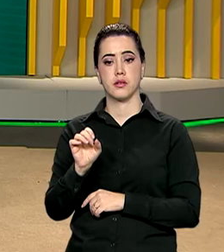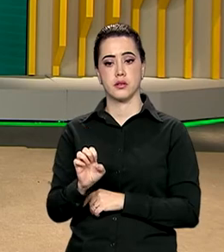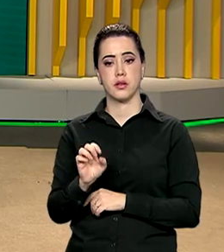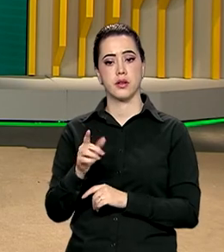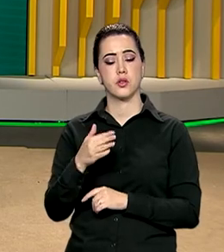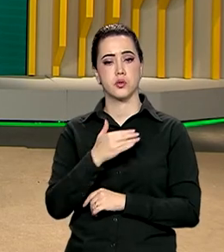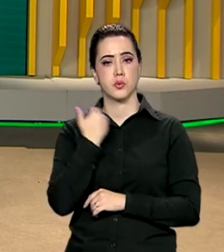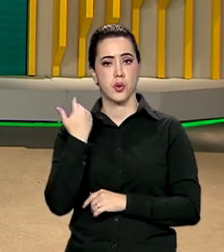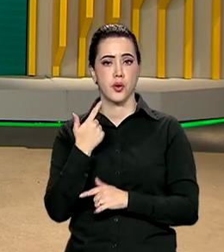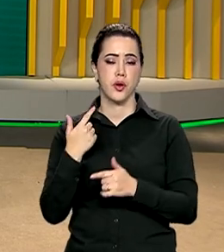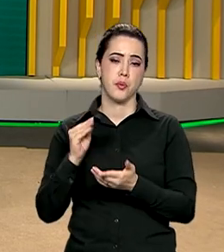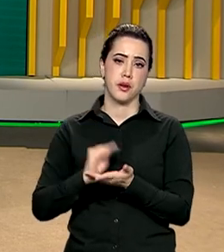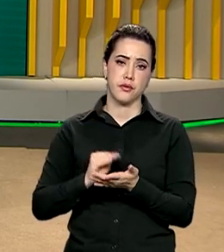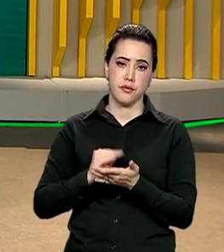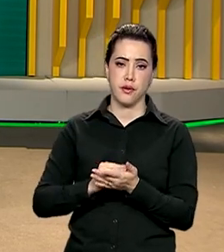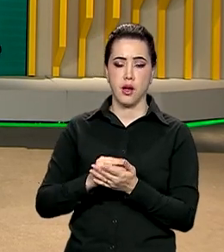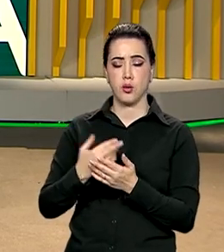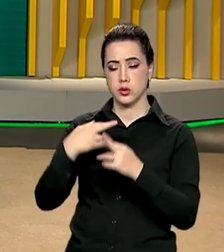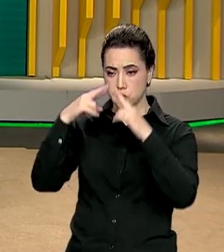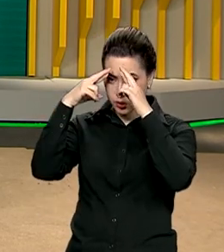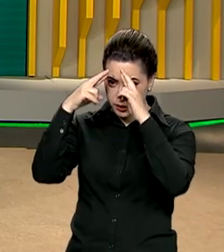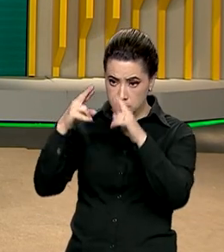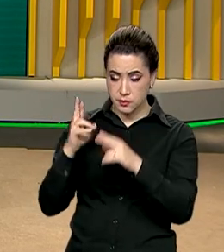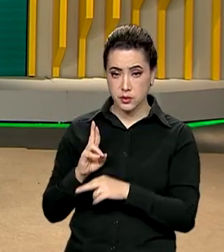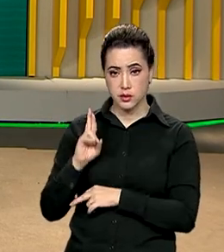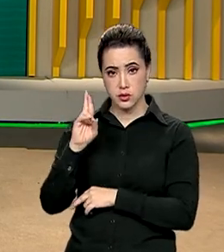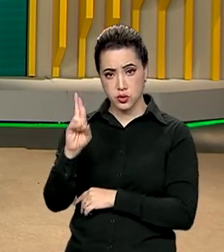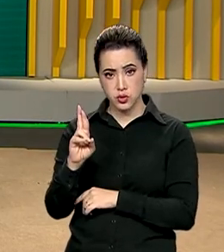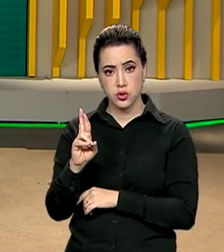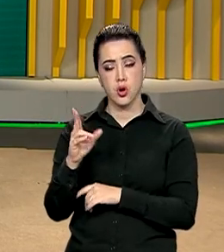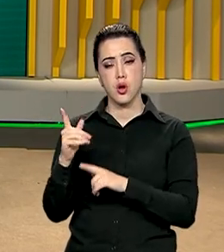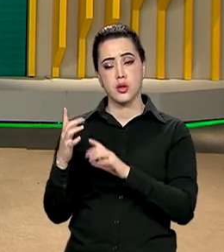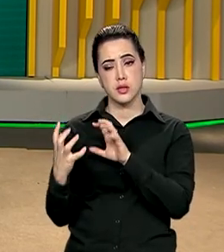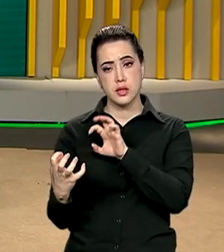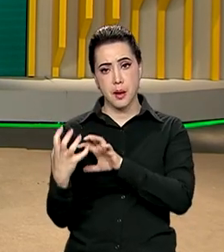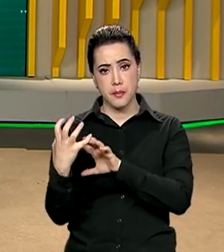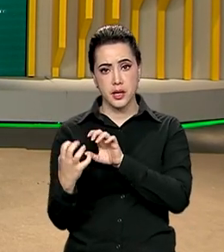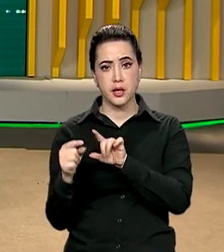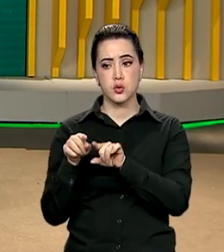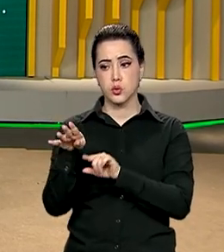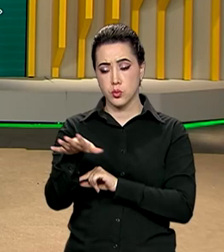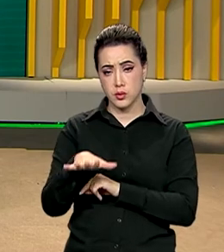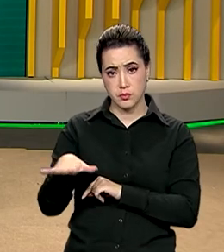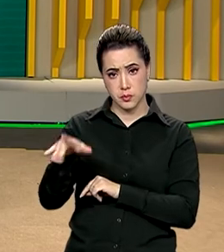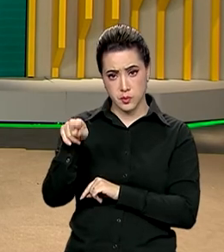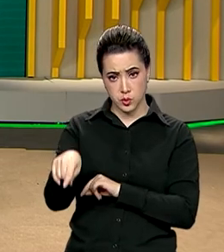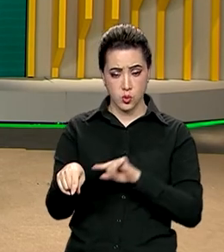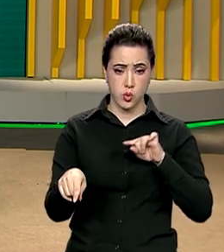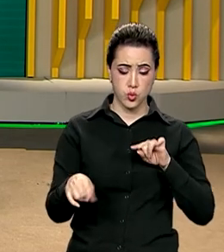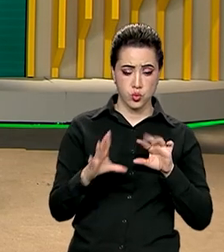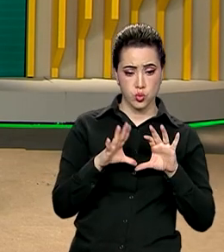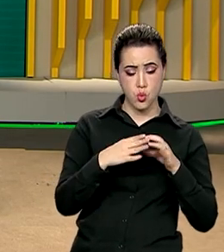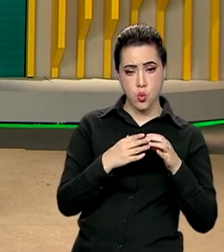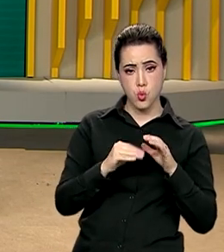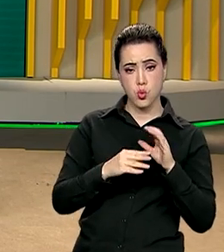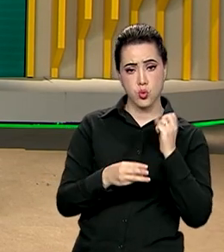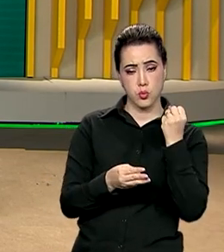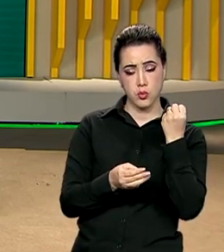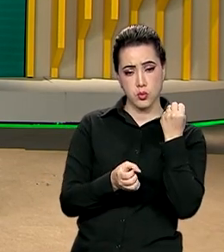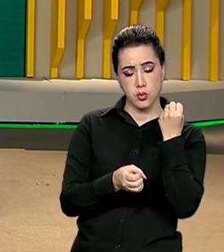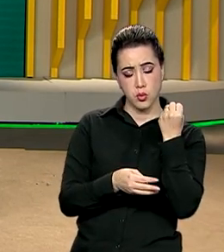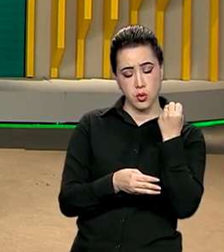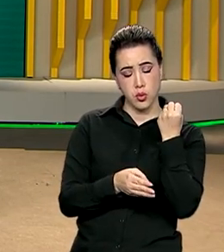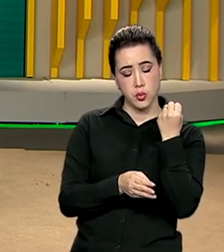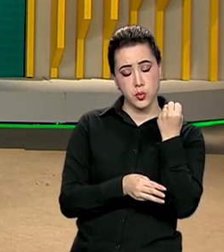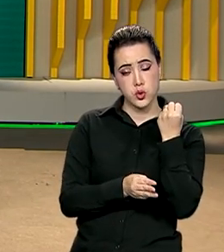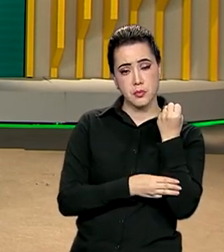religiosa e do confronto entre habitantes de terras protegidas e madeireiros ilegais. O governo federal defende uma apuração